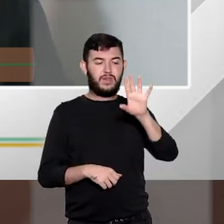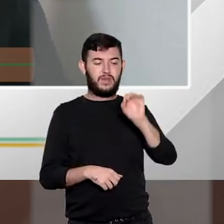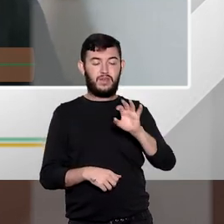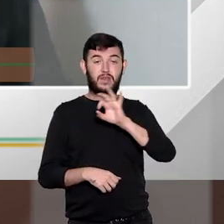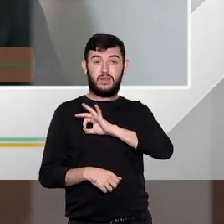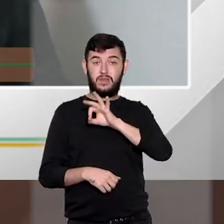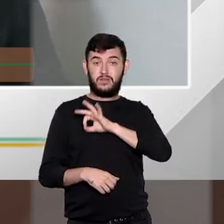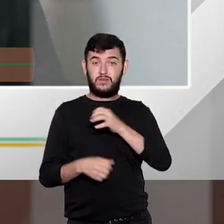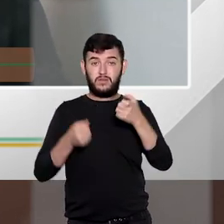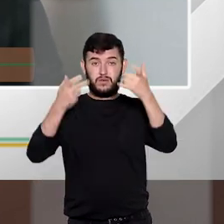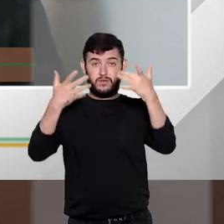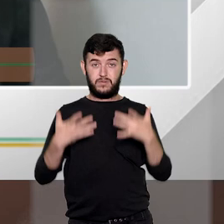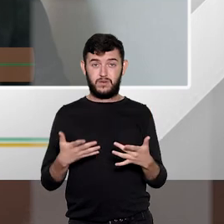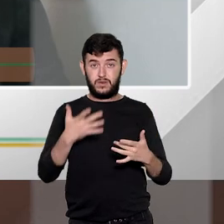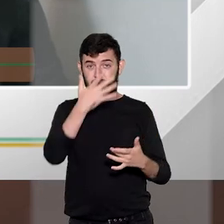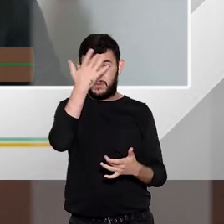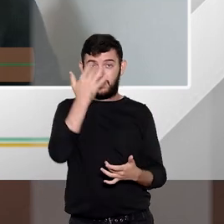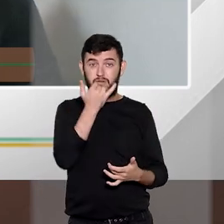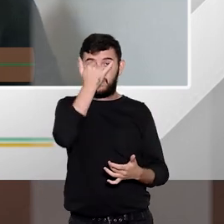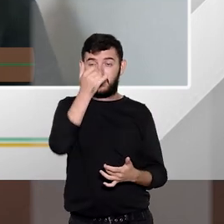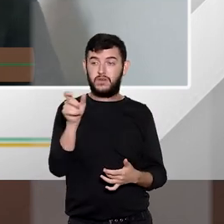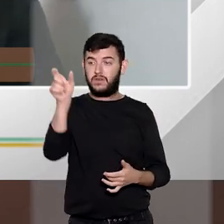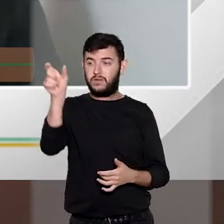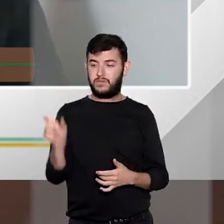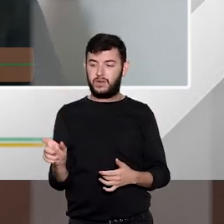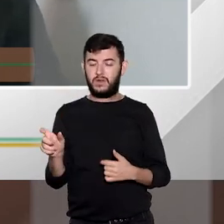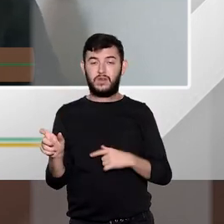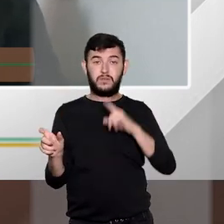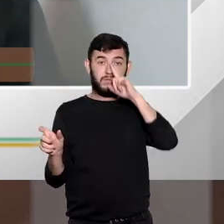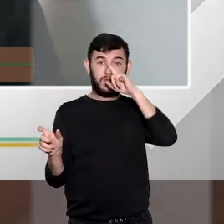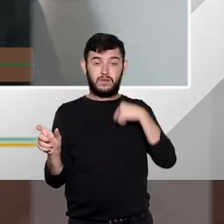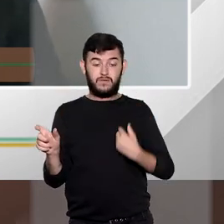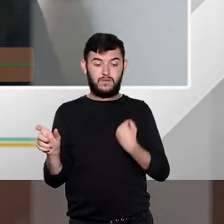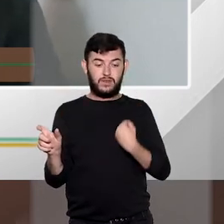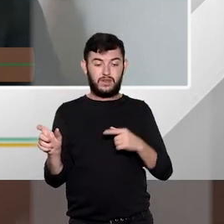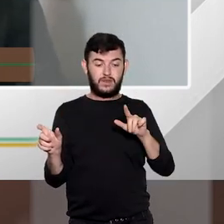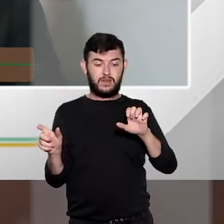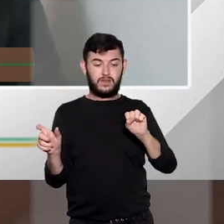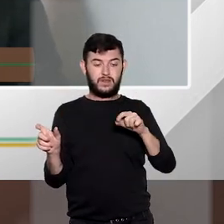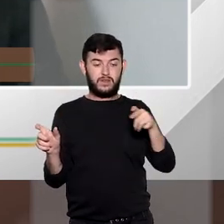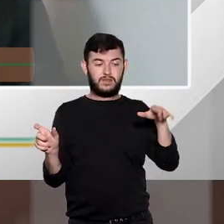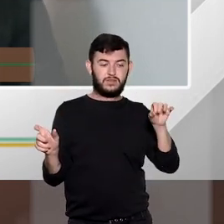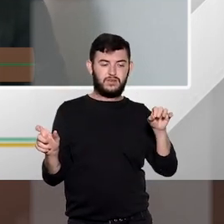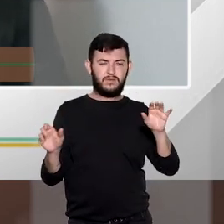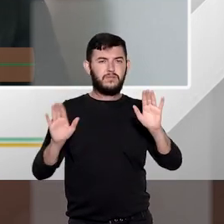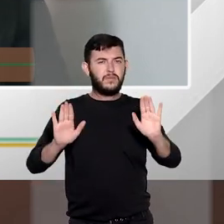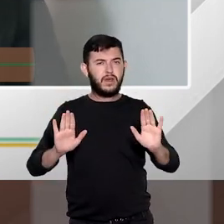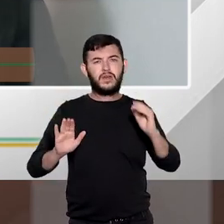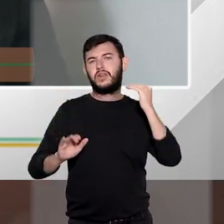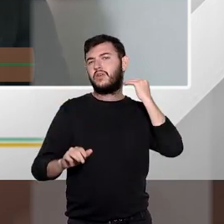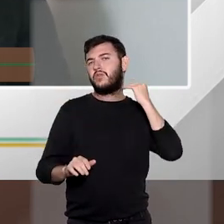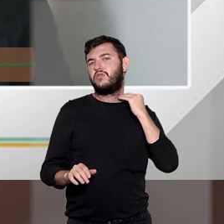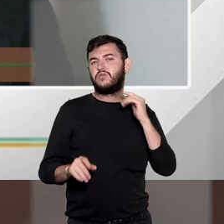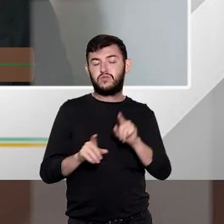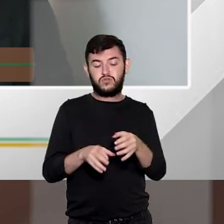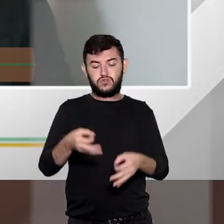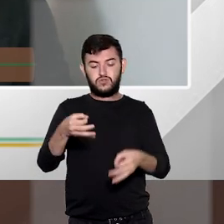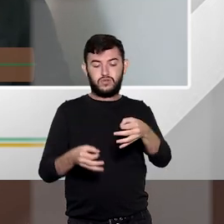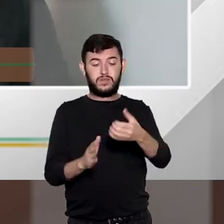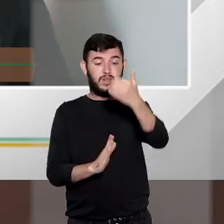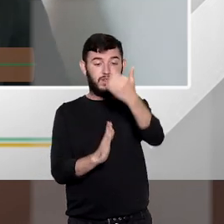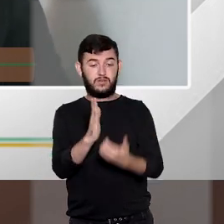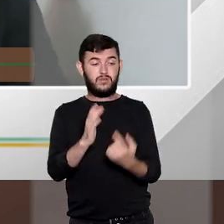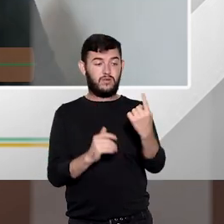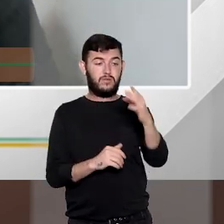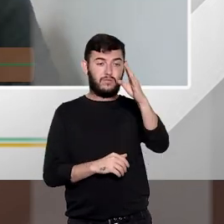não teve perigo de vida que a lesão que ela teve não teve perigo de vida então o juiz por exemplo reduziu no mínimo que era um